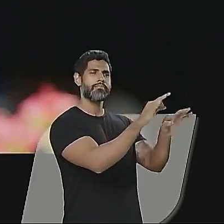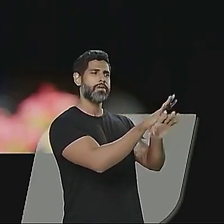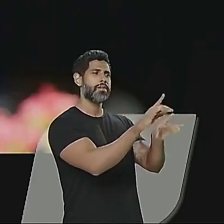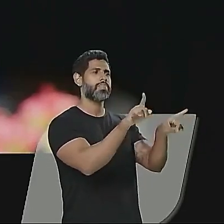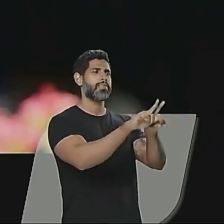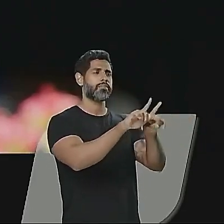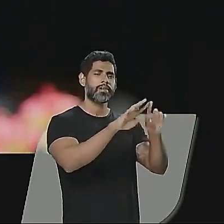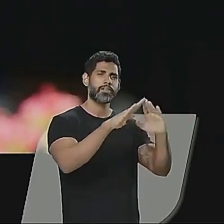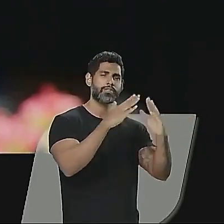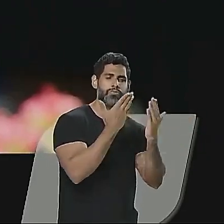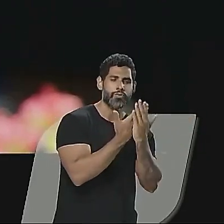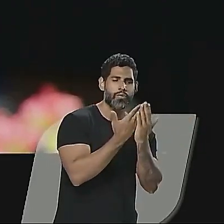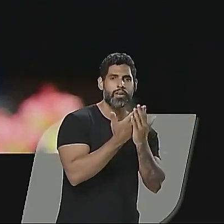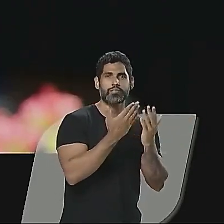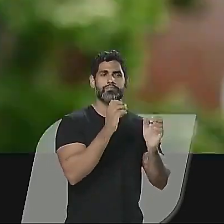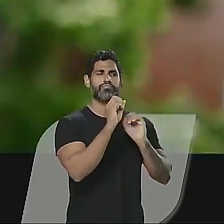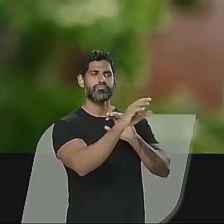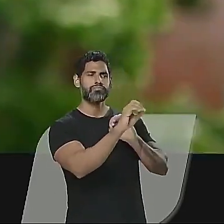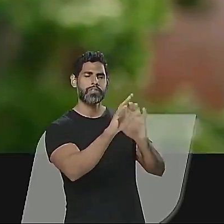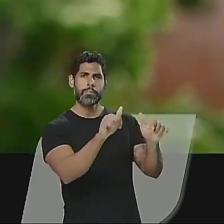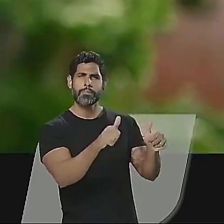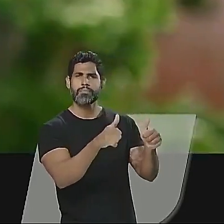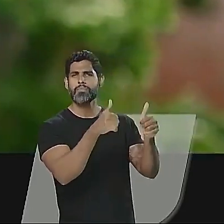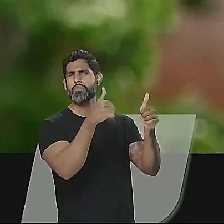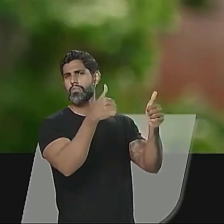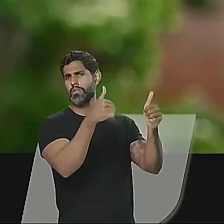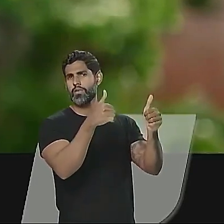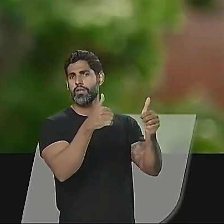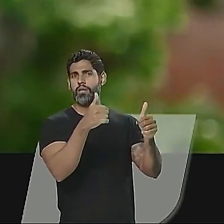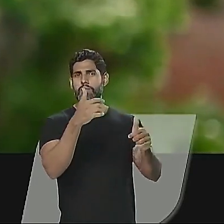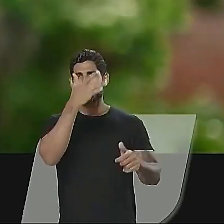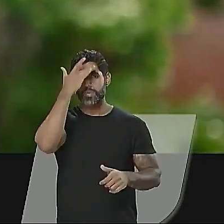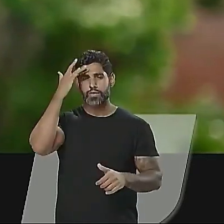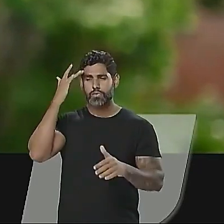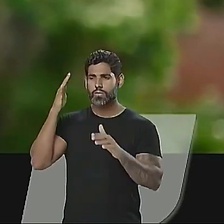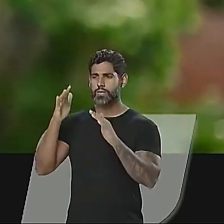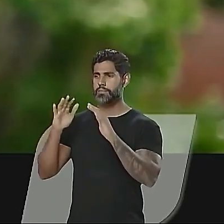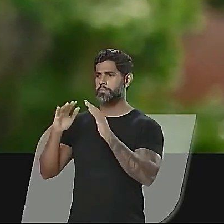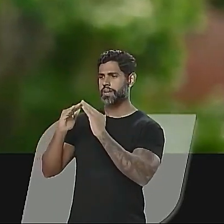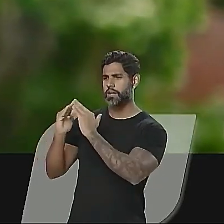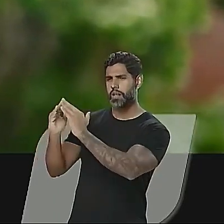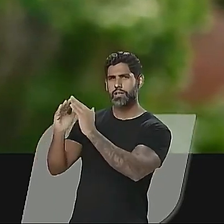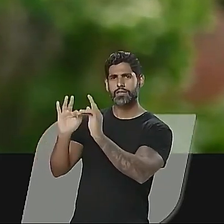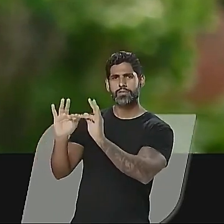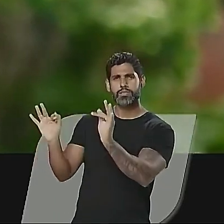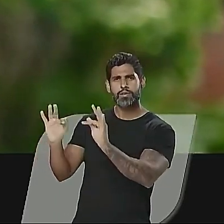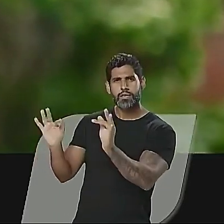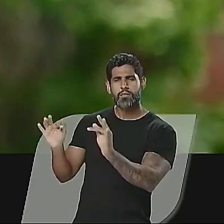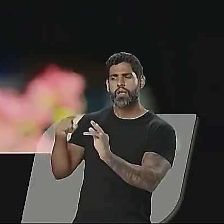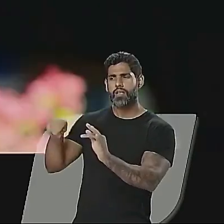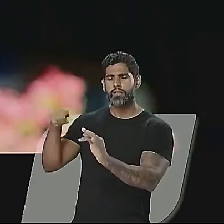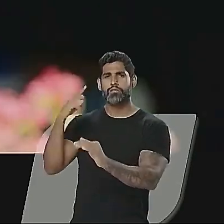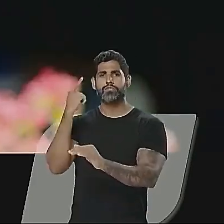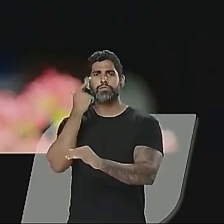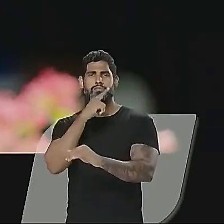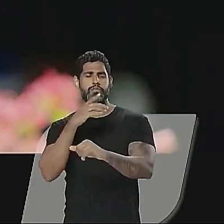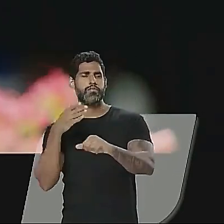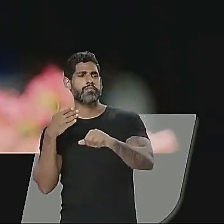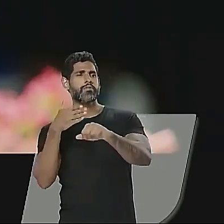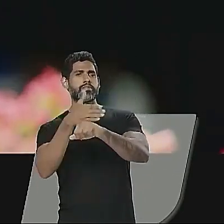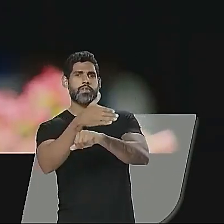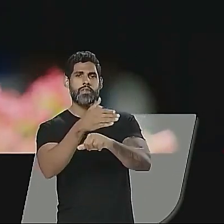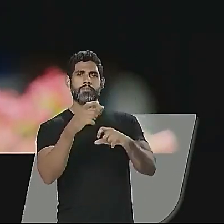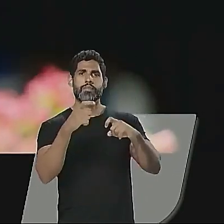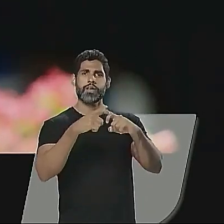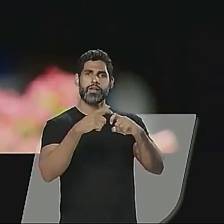acesso à educação de qualidade. Quando o cidadão que mora em uma das comunidades pobres da cidade tiver acesso